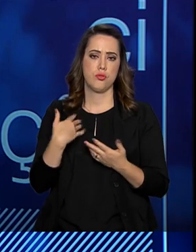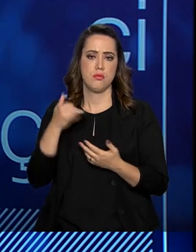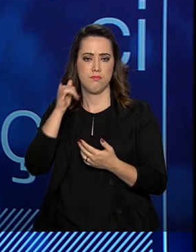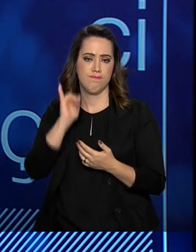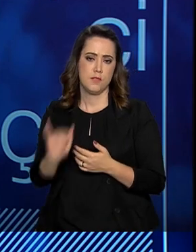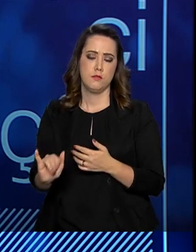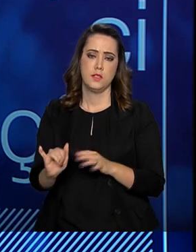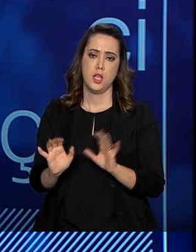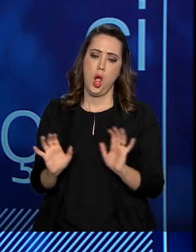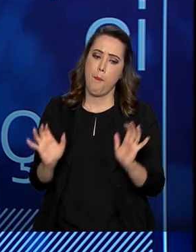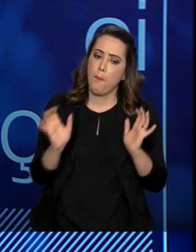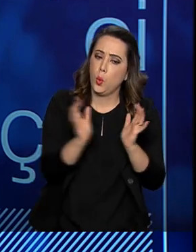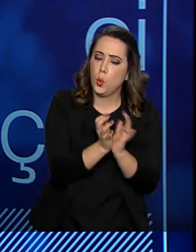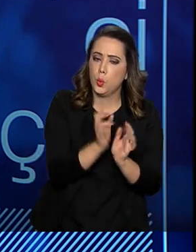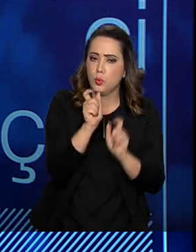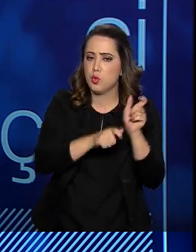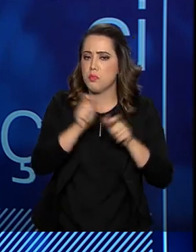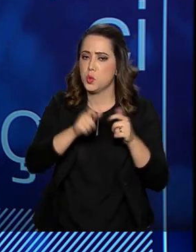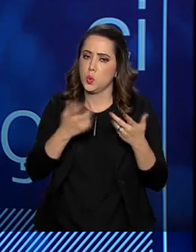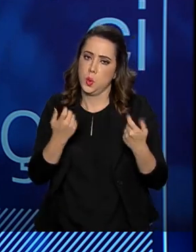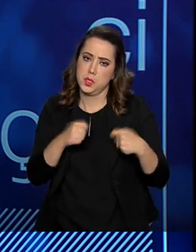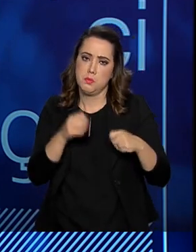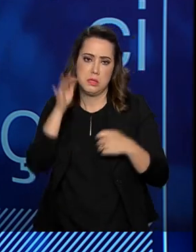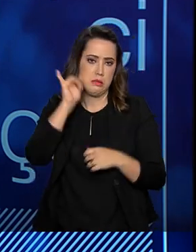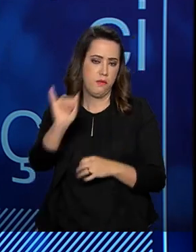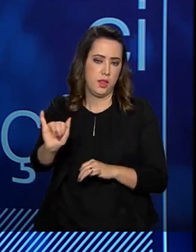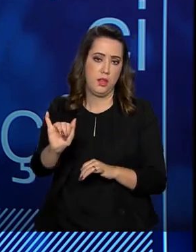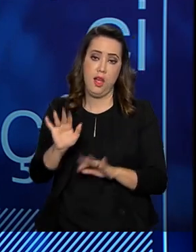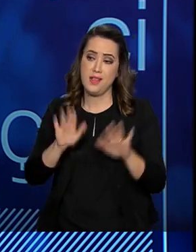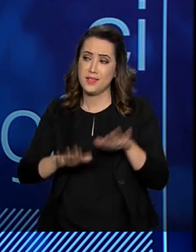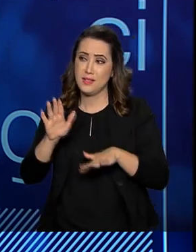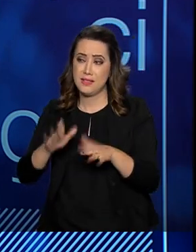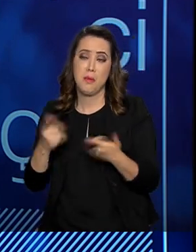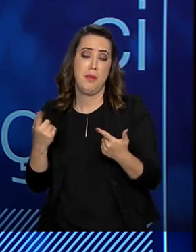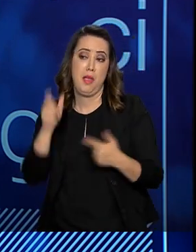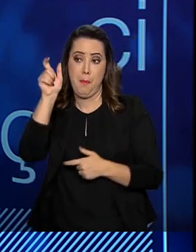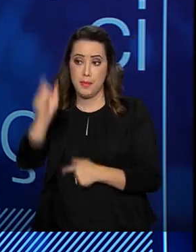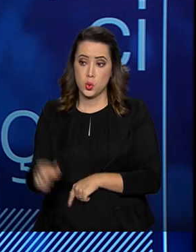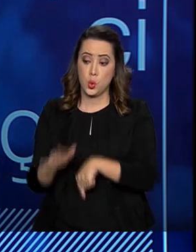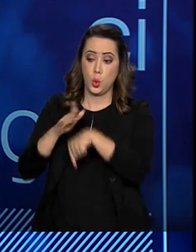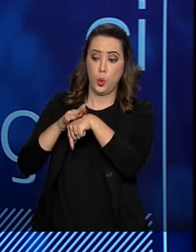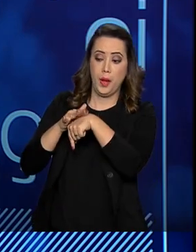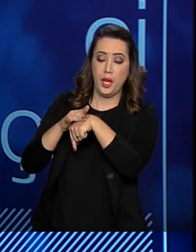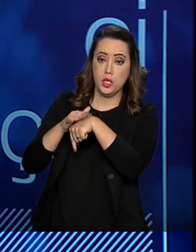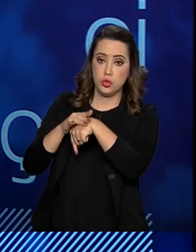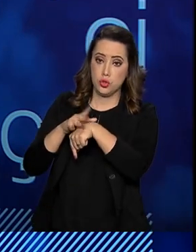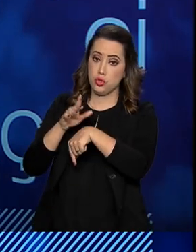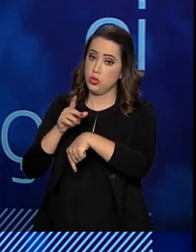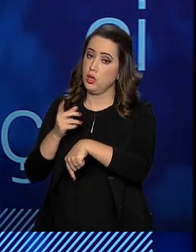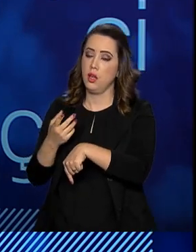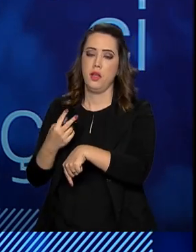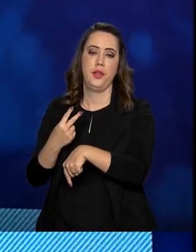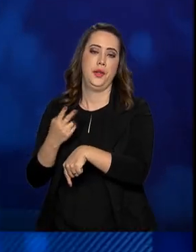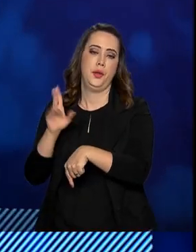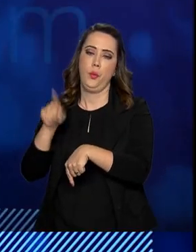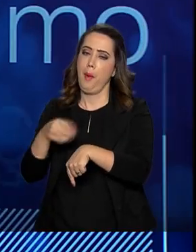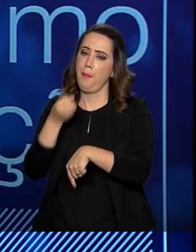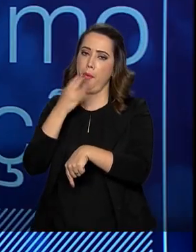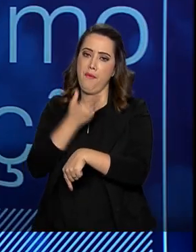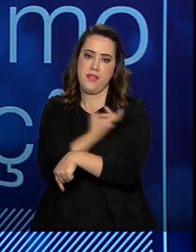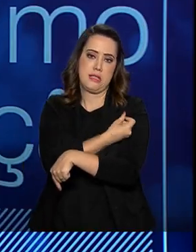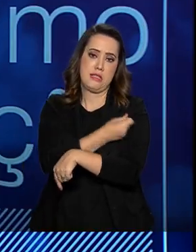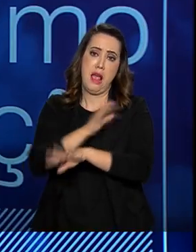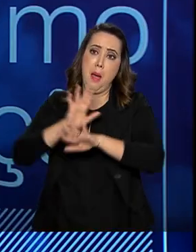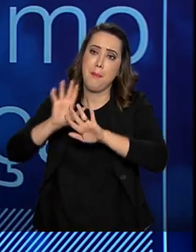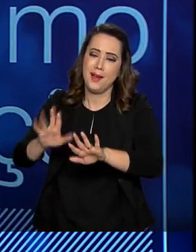condições e às vezes a pessoa pode estar doente, naquele momento não ser indicado tomar a vacinação. Mas